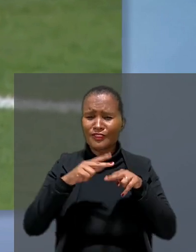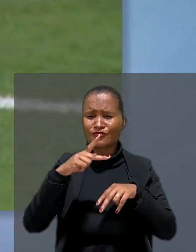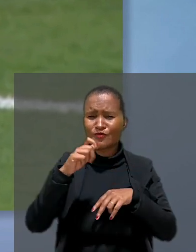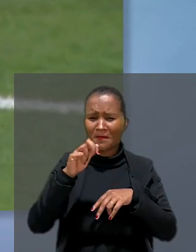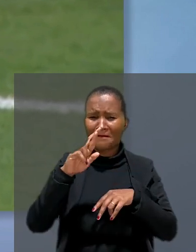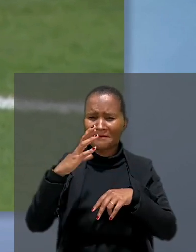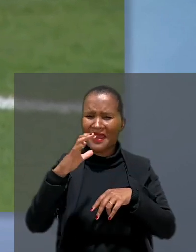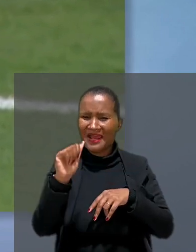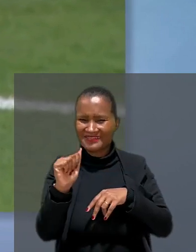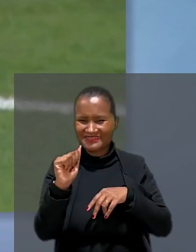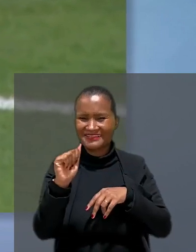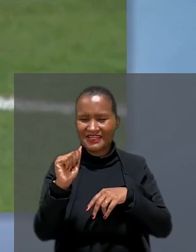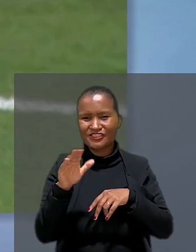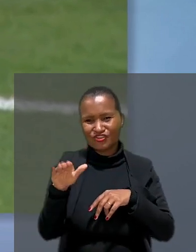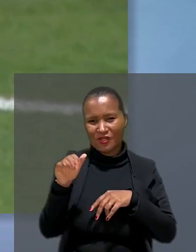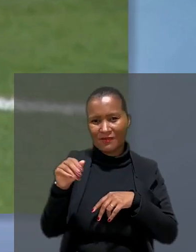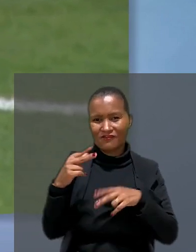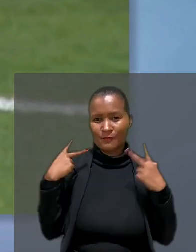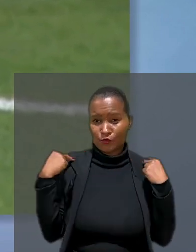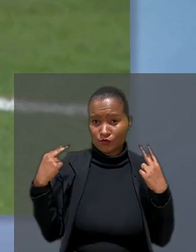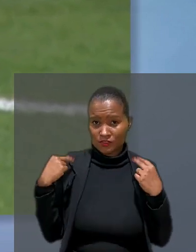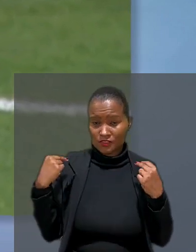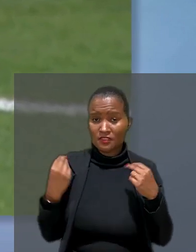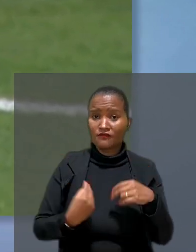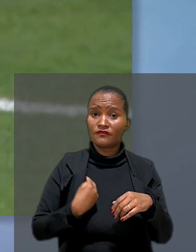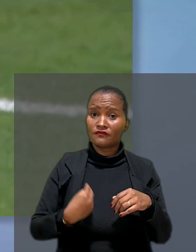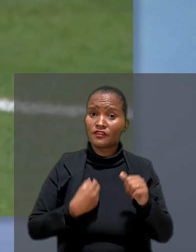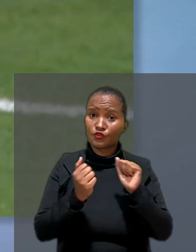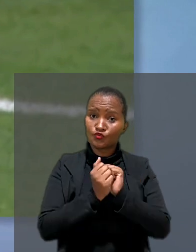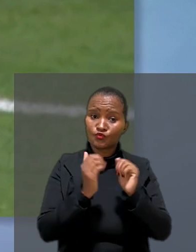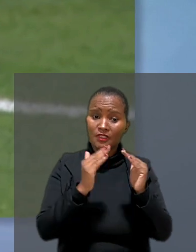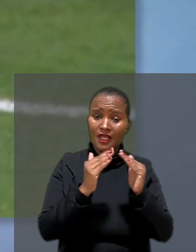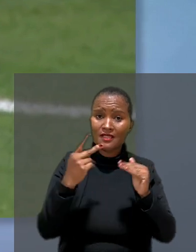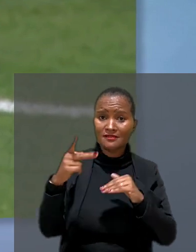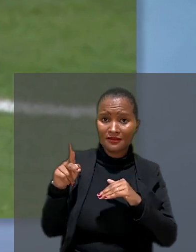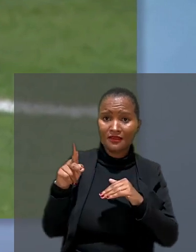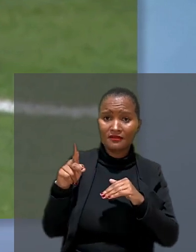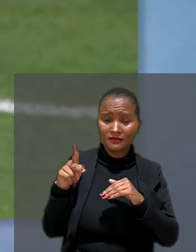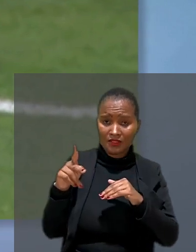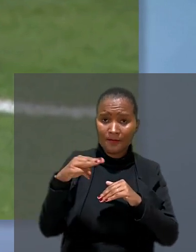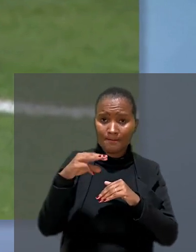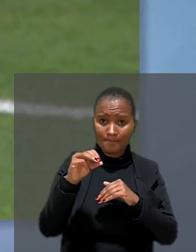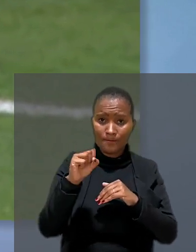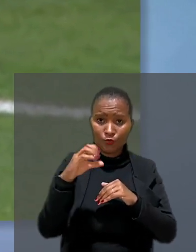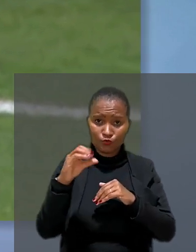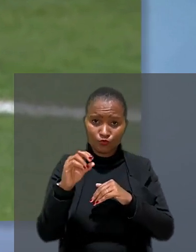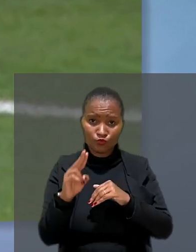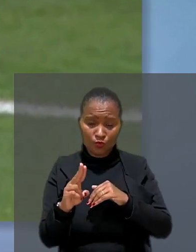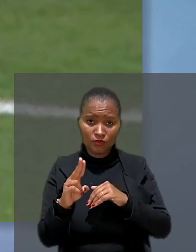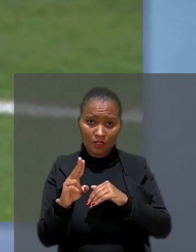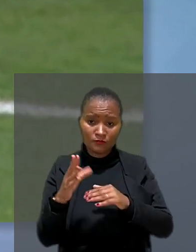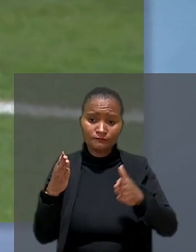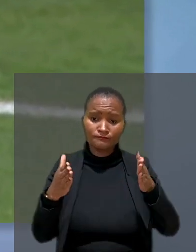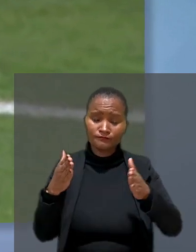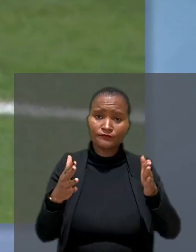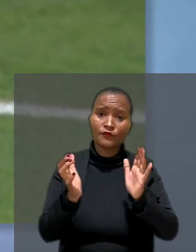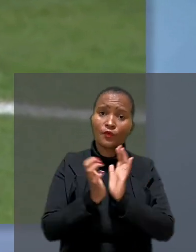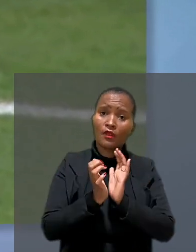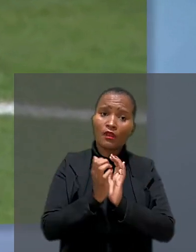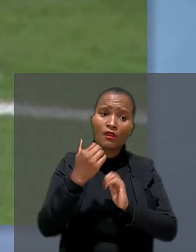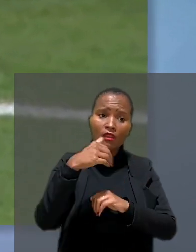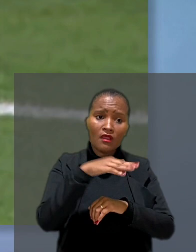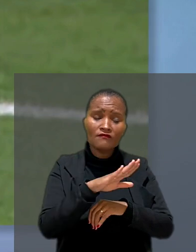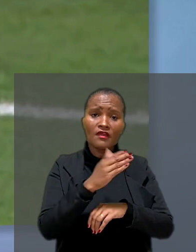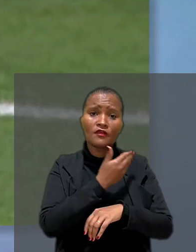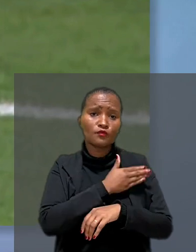o parça, como o atleta chamava o motorista, passava temporadas na casa dele em Moscou. Segundo Mário Fernandes, nesses períodos, o